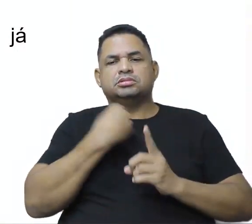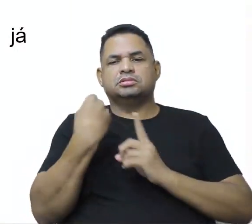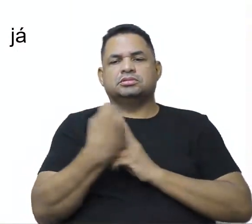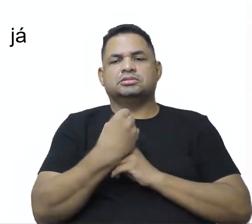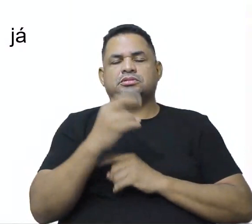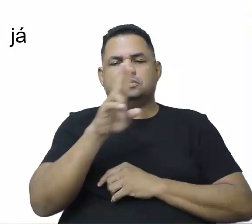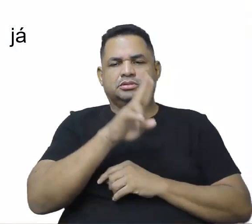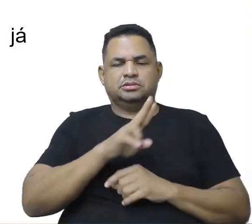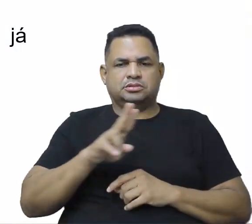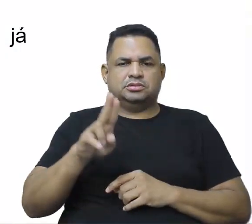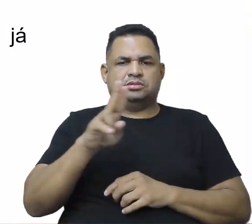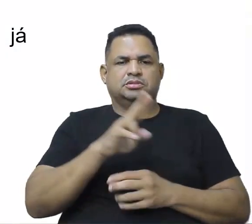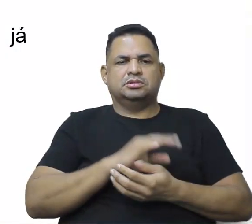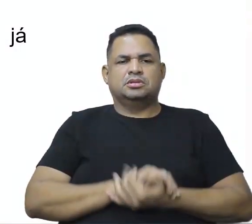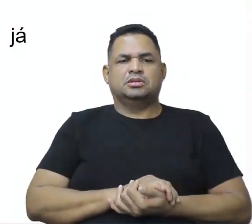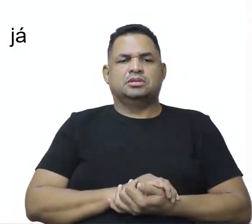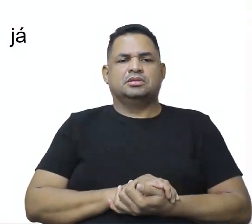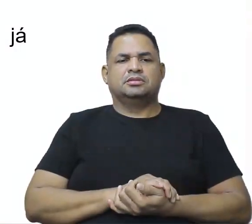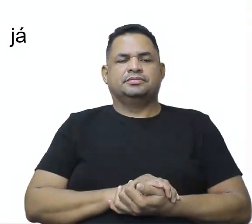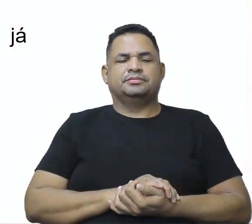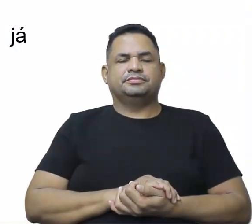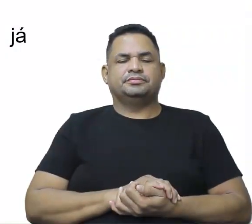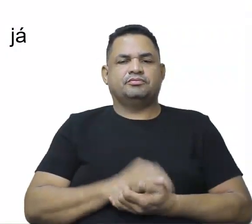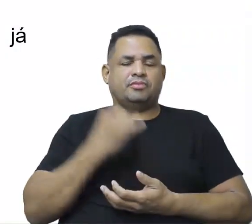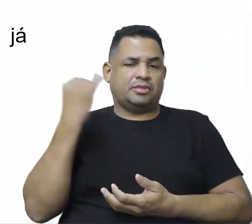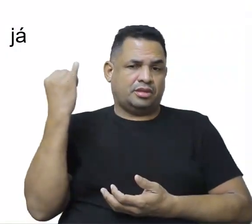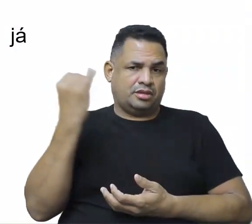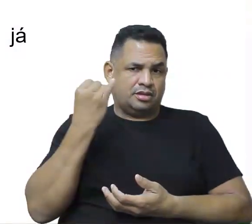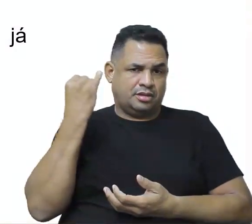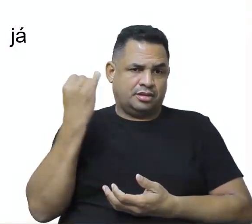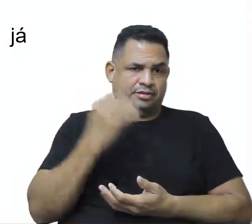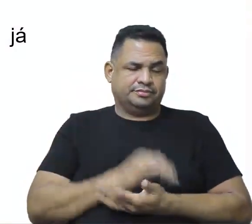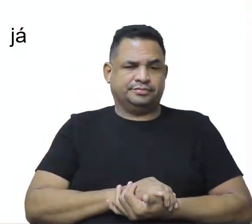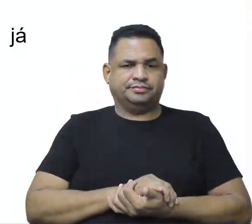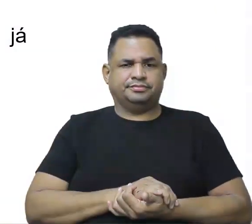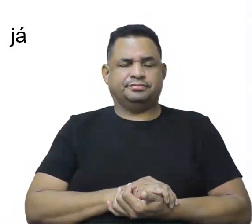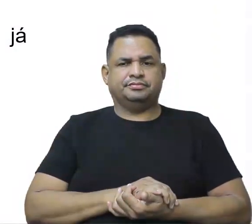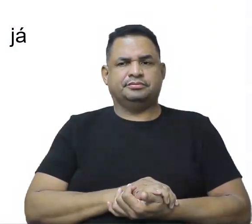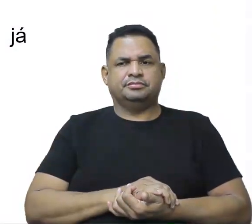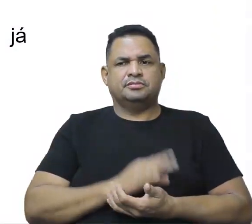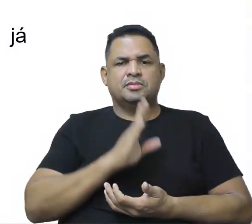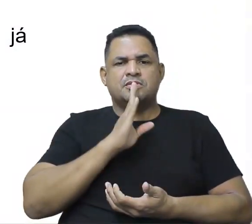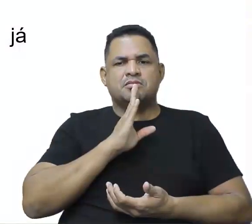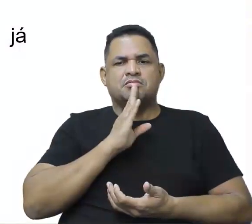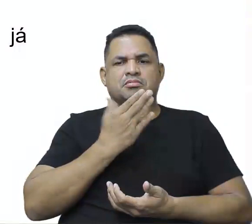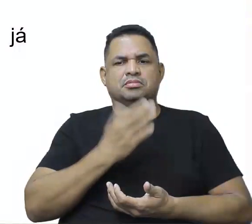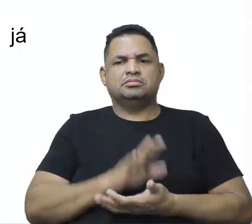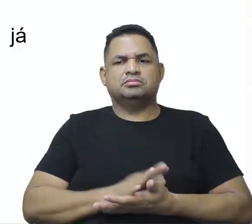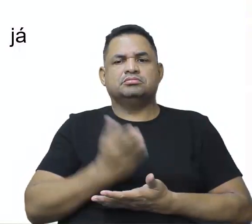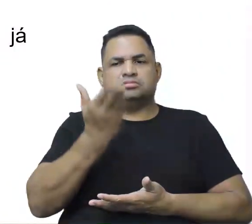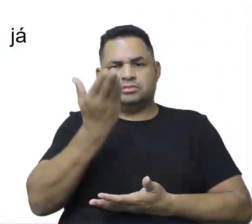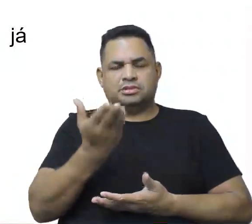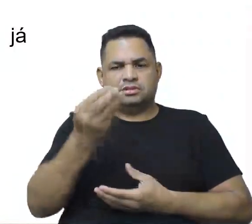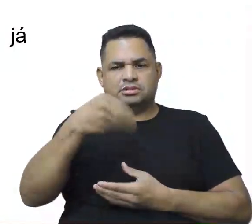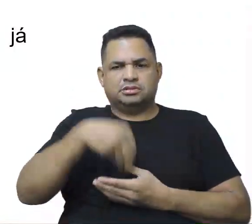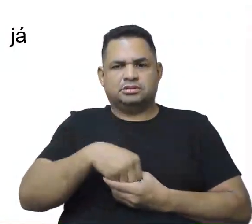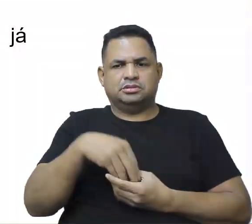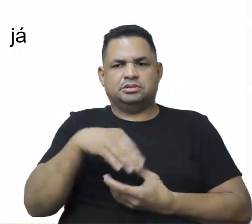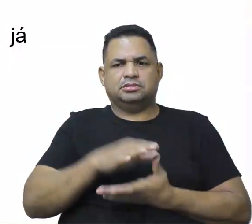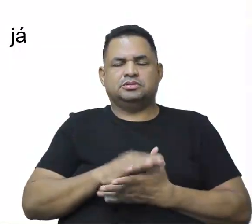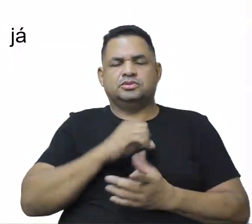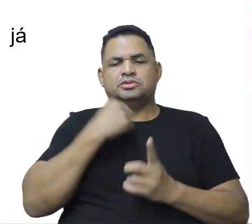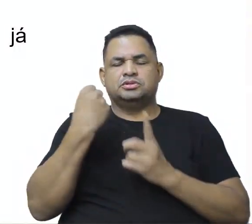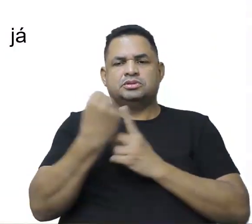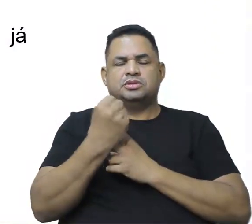consumo, né? E é importante a gente ver e reconhecer que a gente está nessa sociedade de consumo.